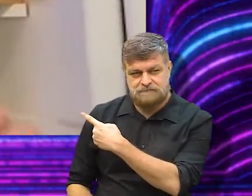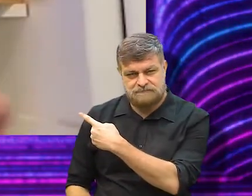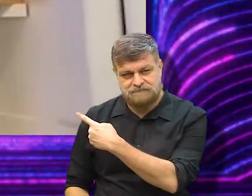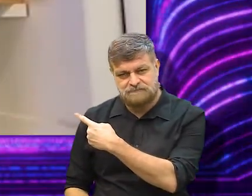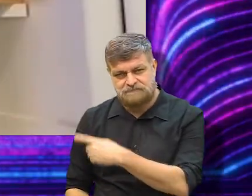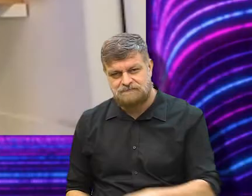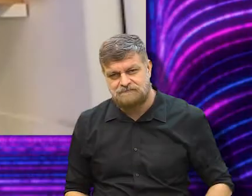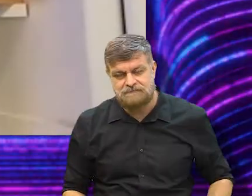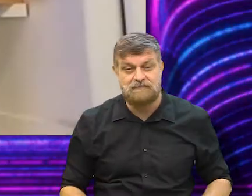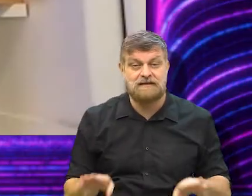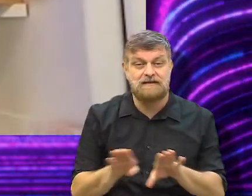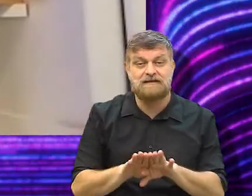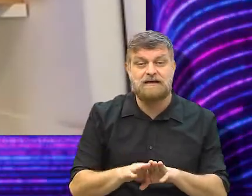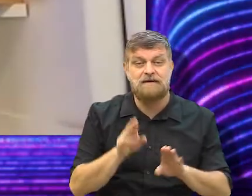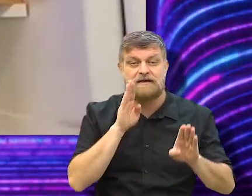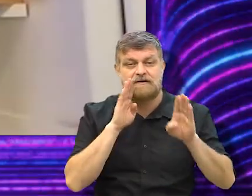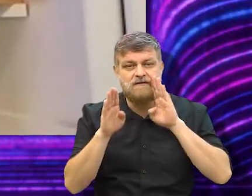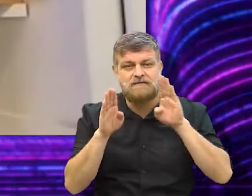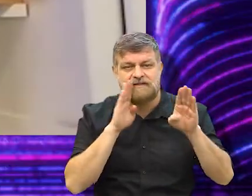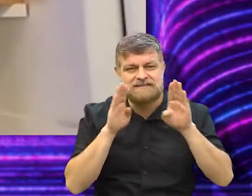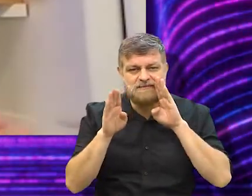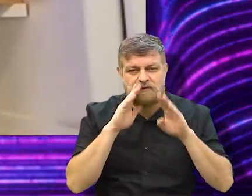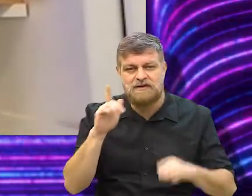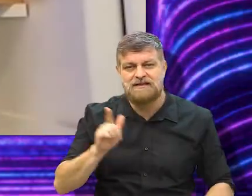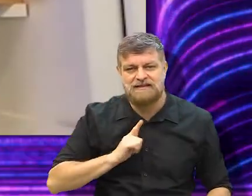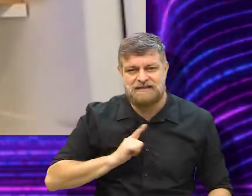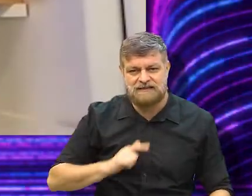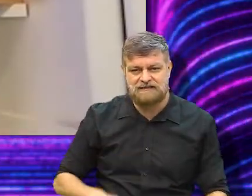escritorgerim, e estou no Facebook,